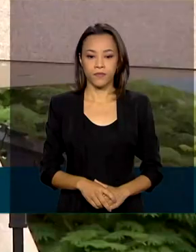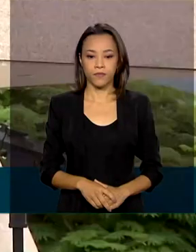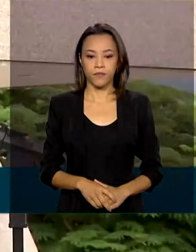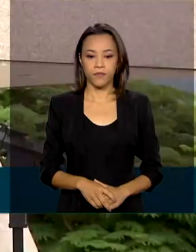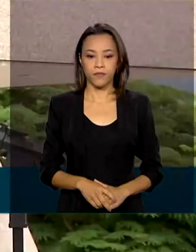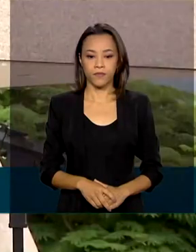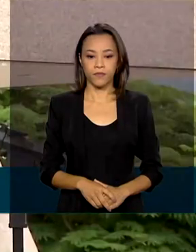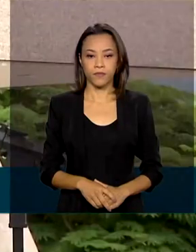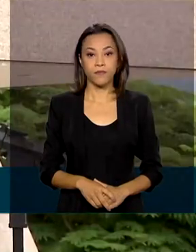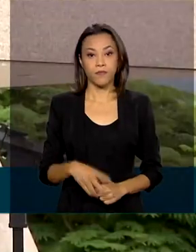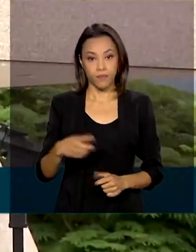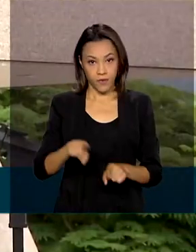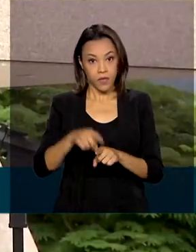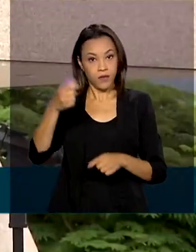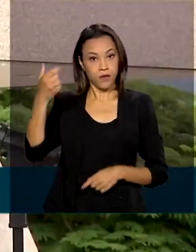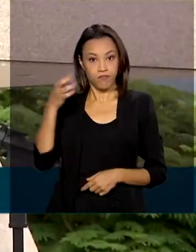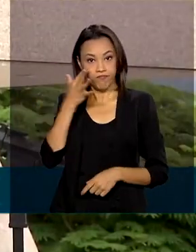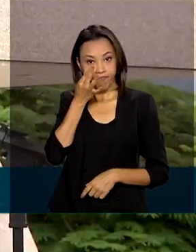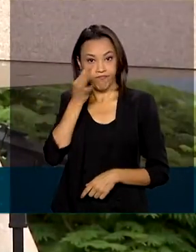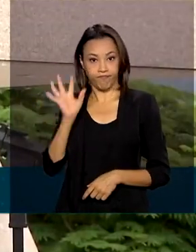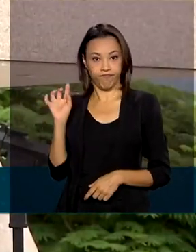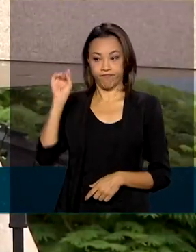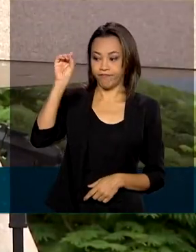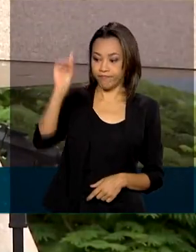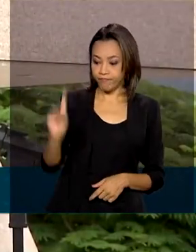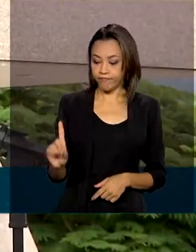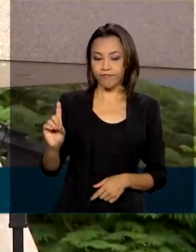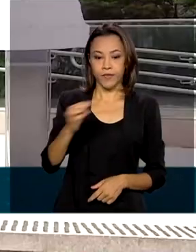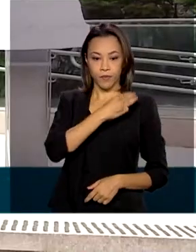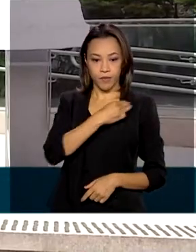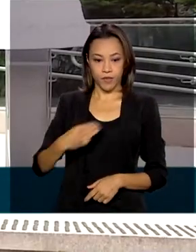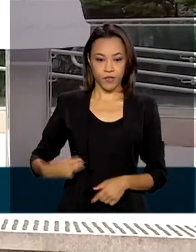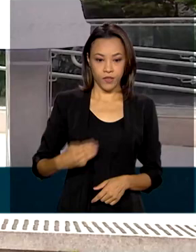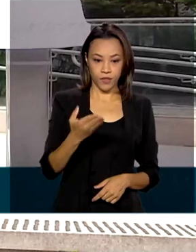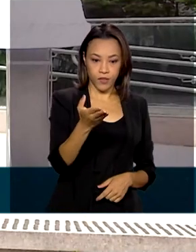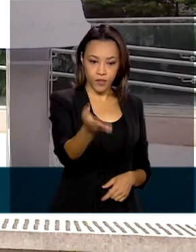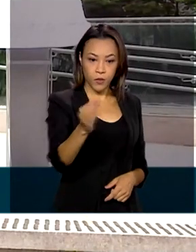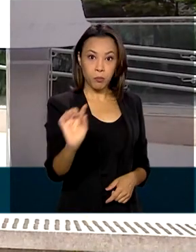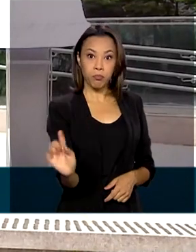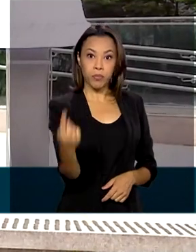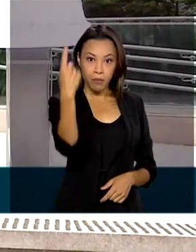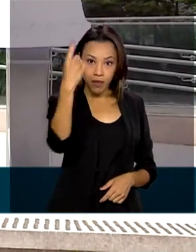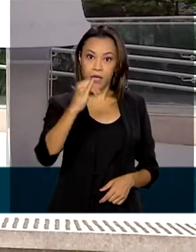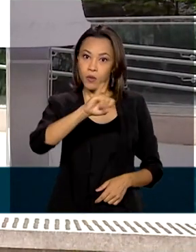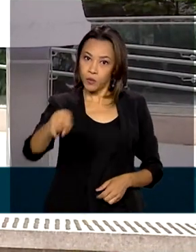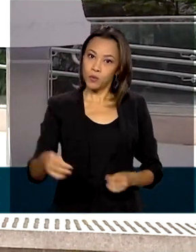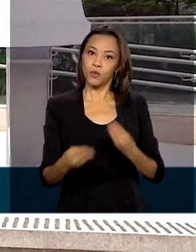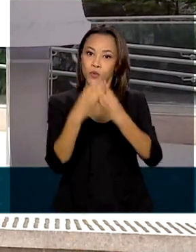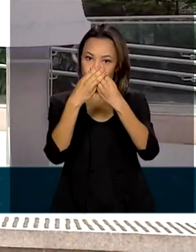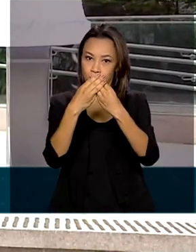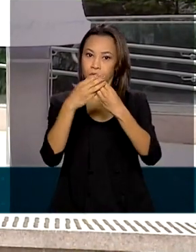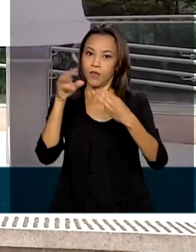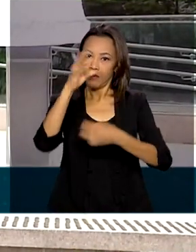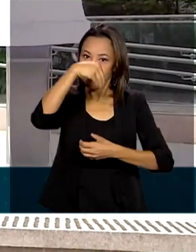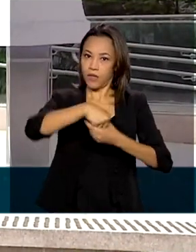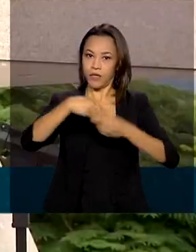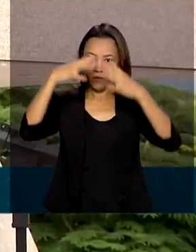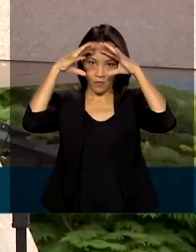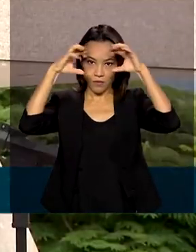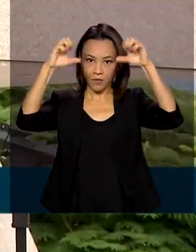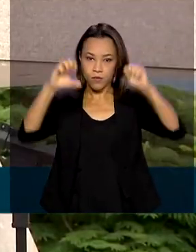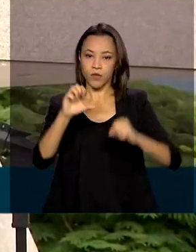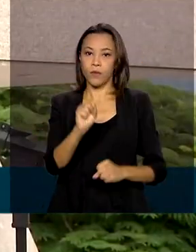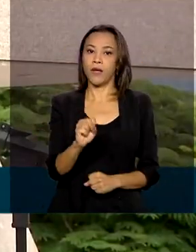E contou com a presença do ministro Luiz Fux, o primeiro judeu a presidir o Supremo Tribunal Federal.